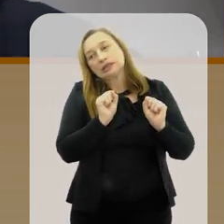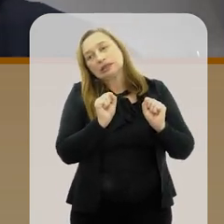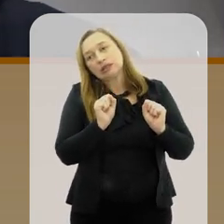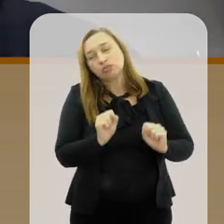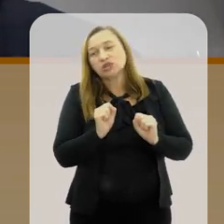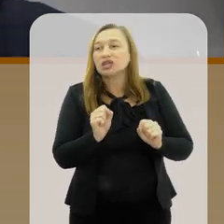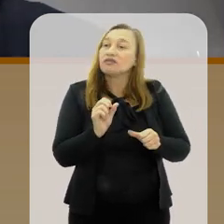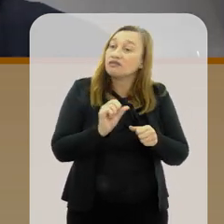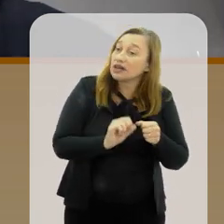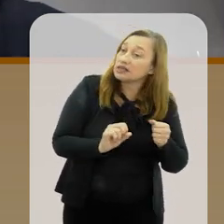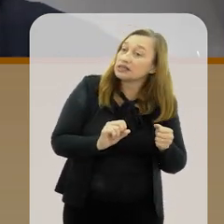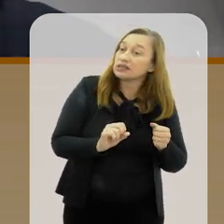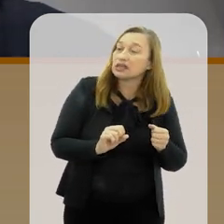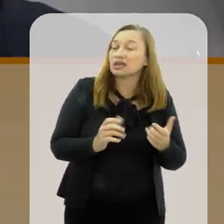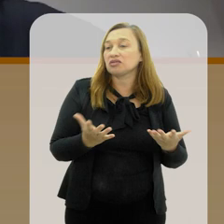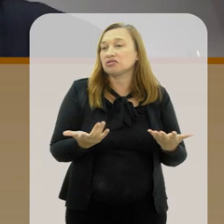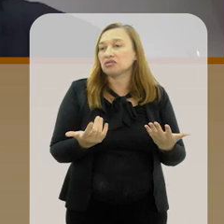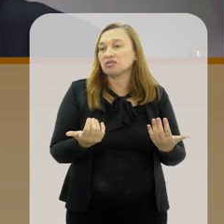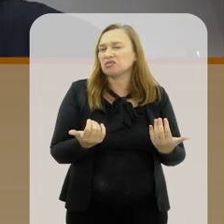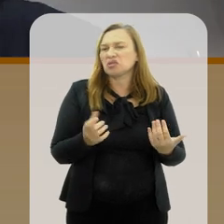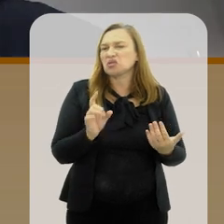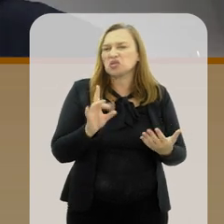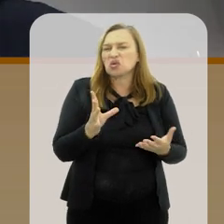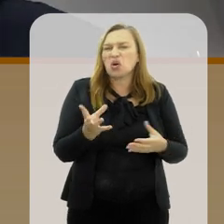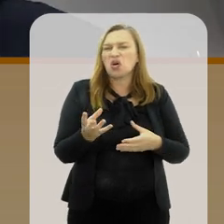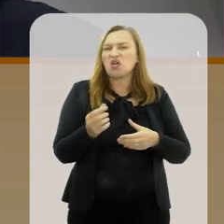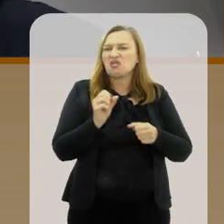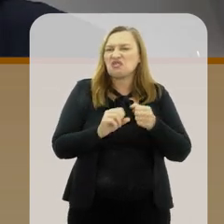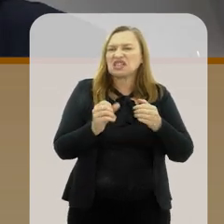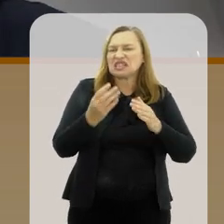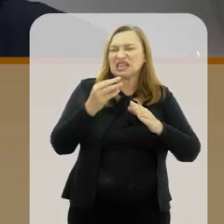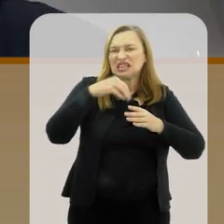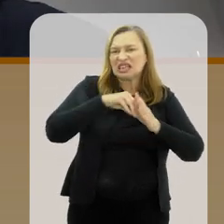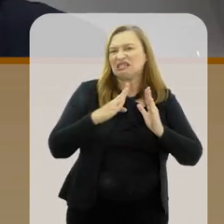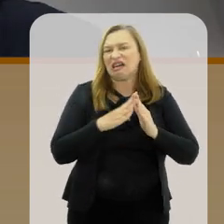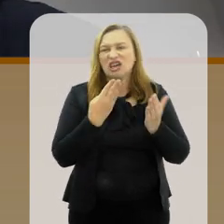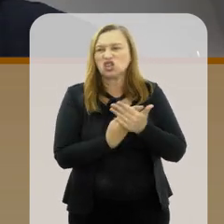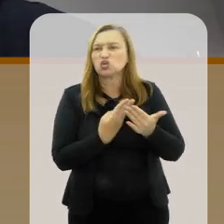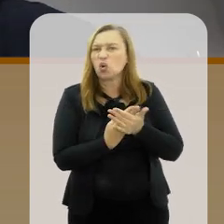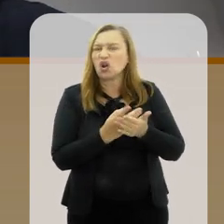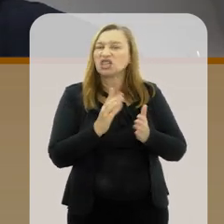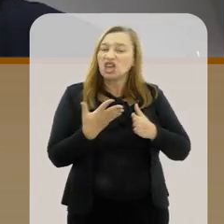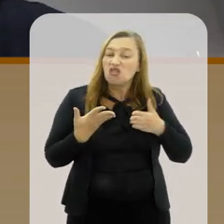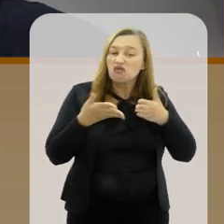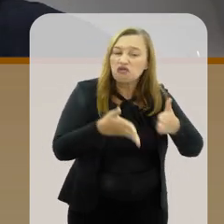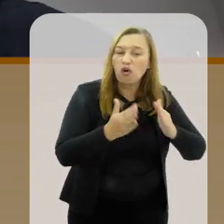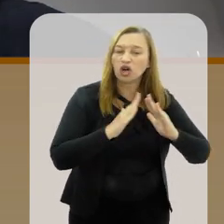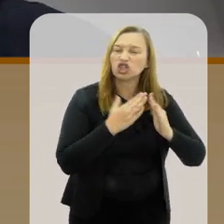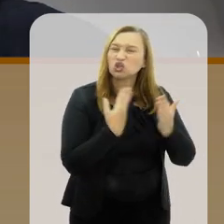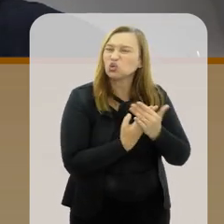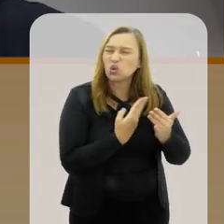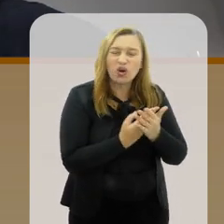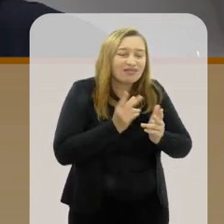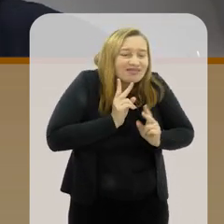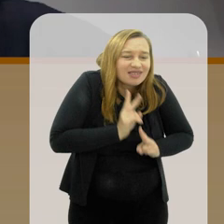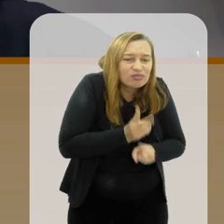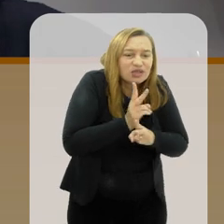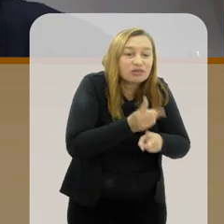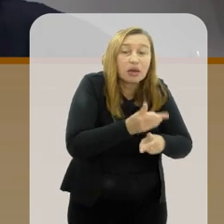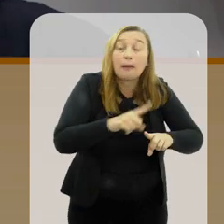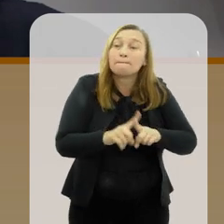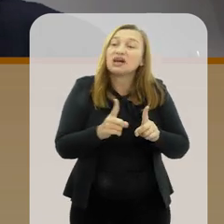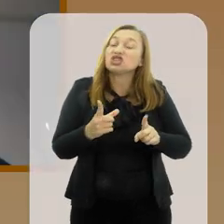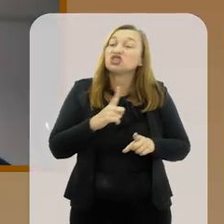custosas que poderiam ser feitas, que não são necessariamente da escola. Acho que, às vezes, a gente se foca muito na